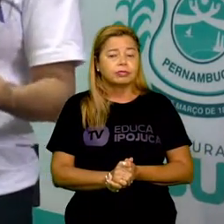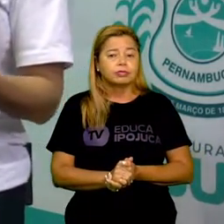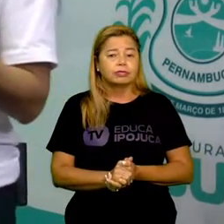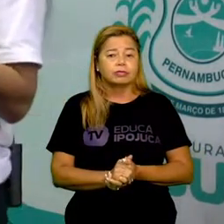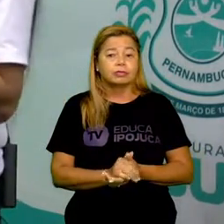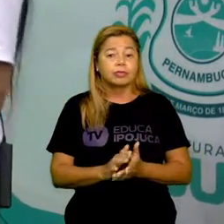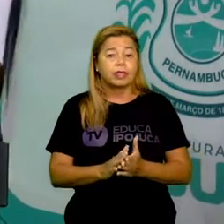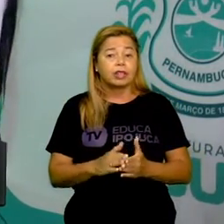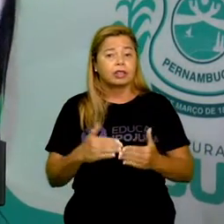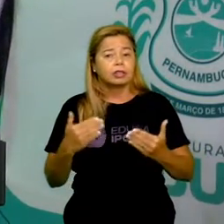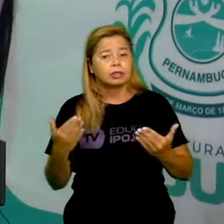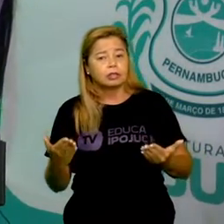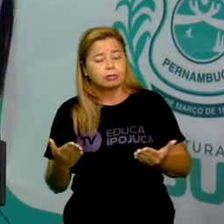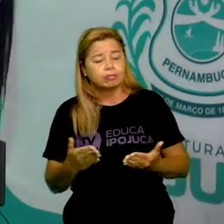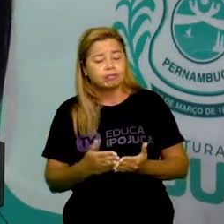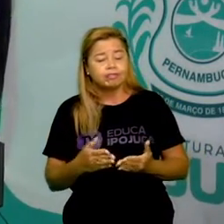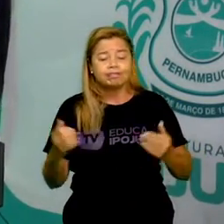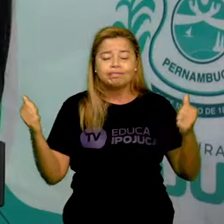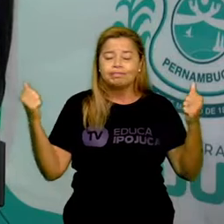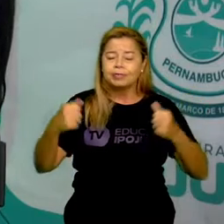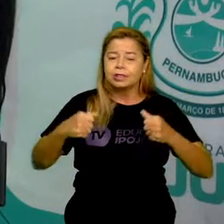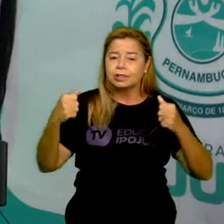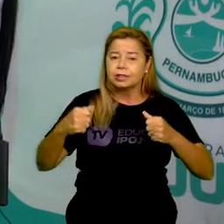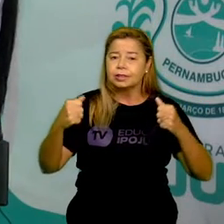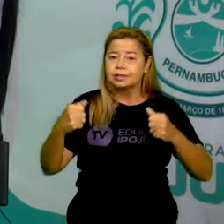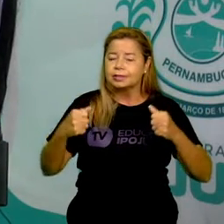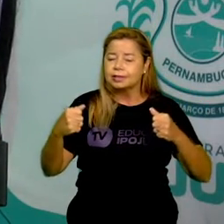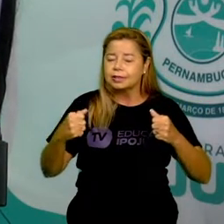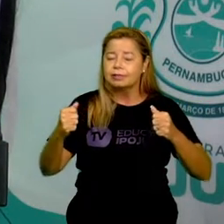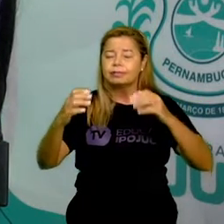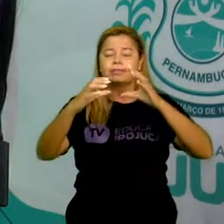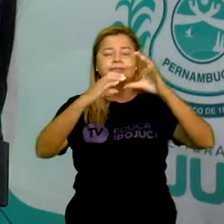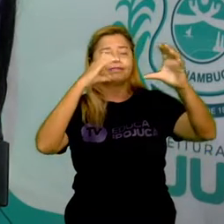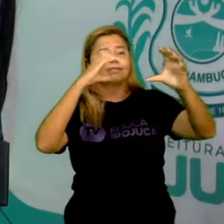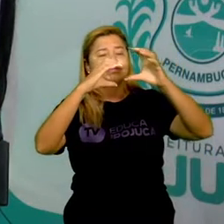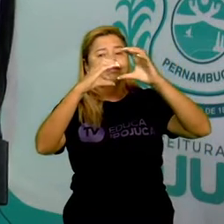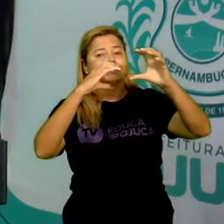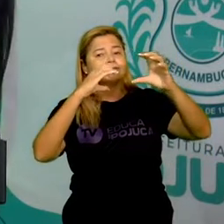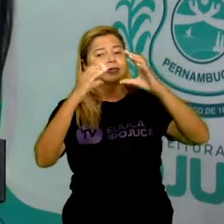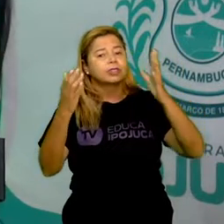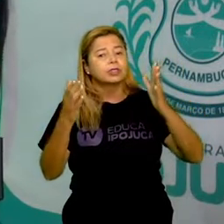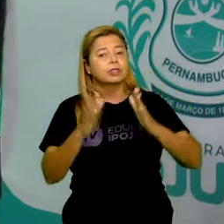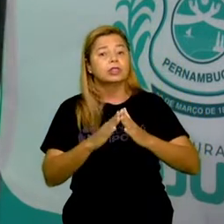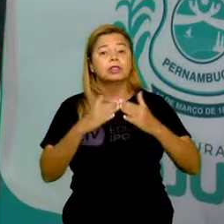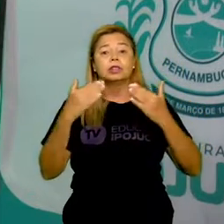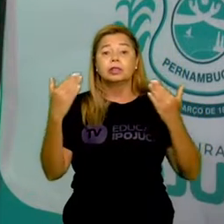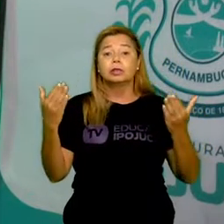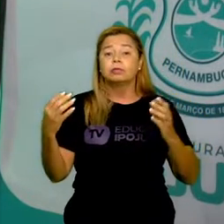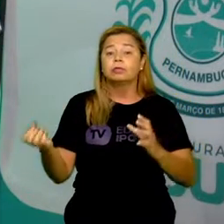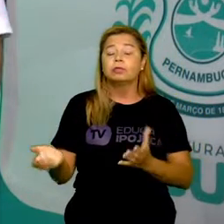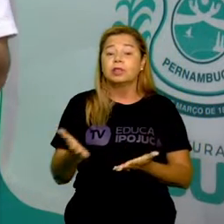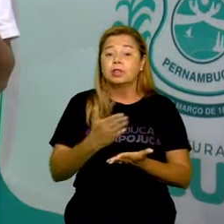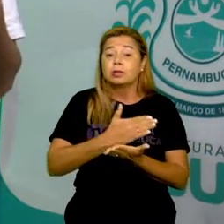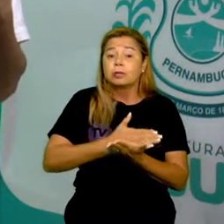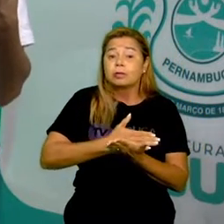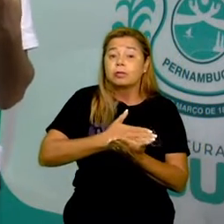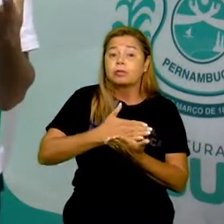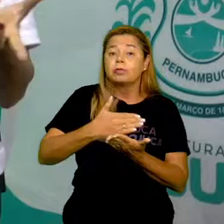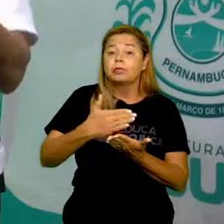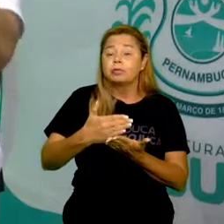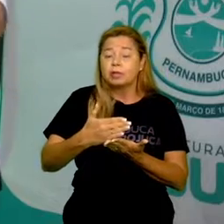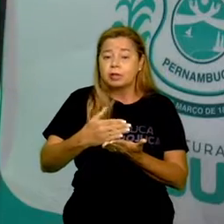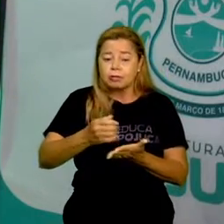A necessidade de se comunicar deu origem aos primeiros escritos. Veja que